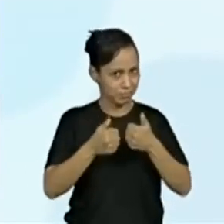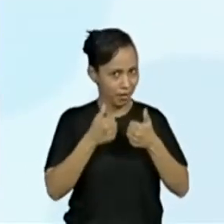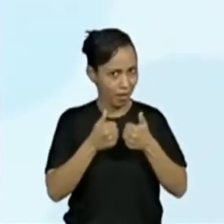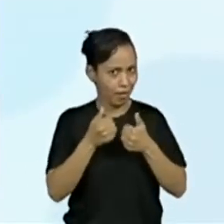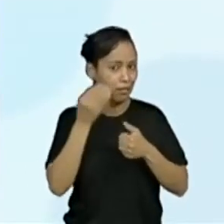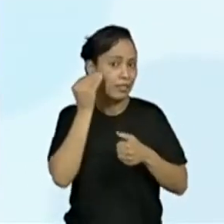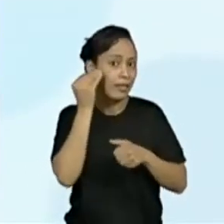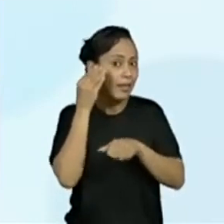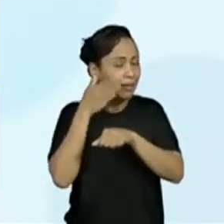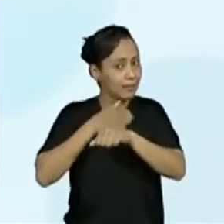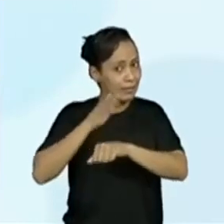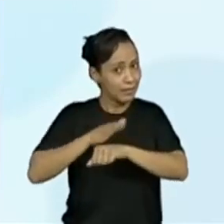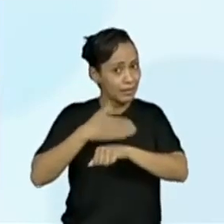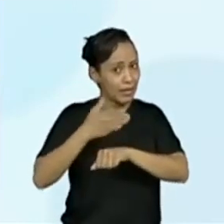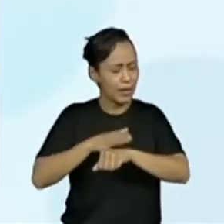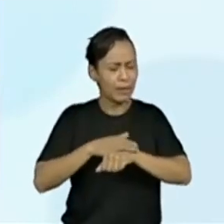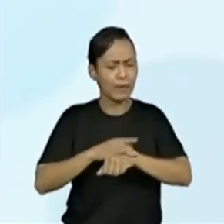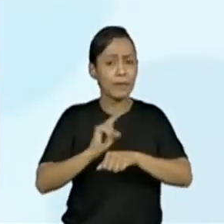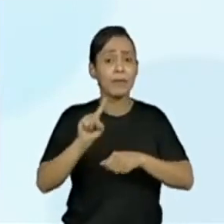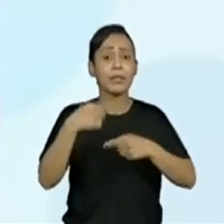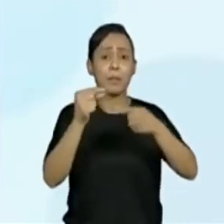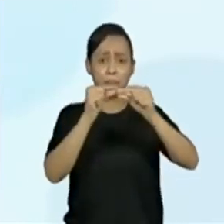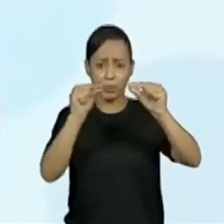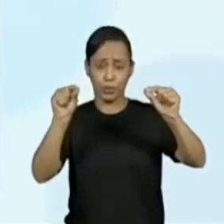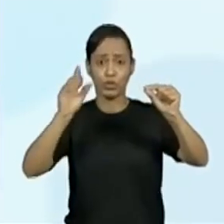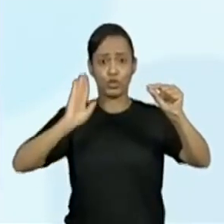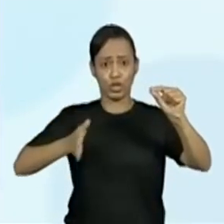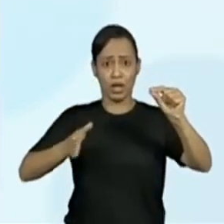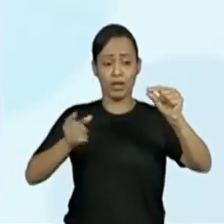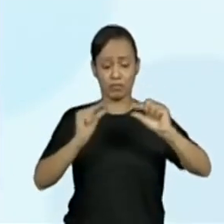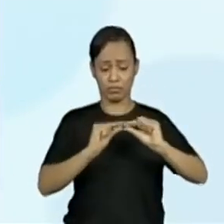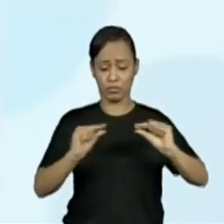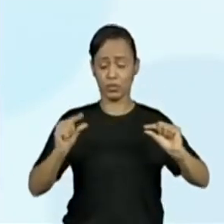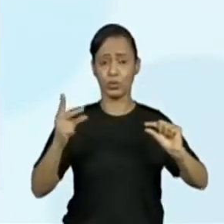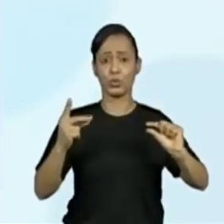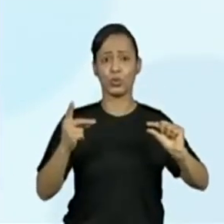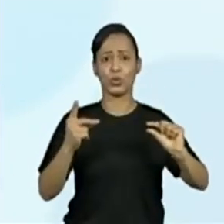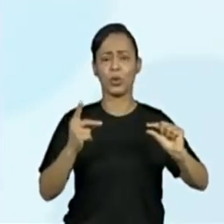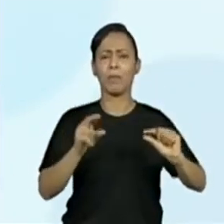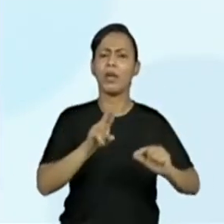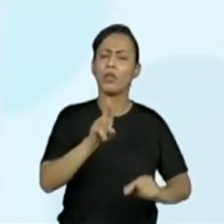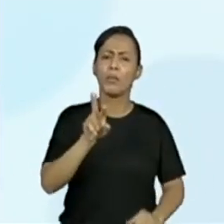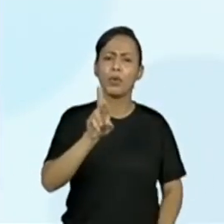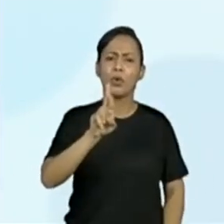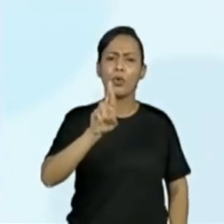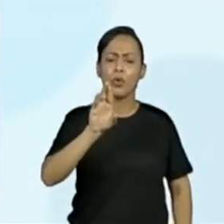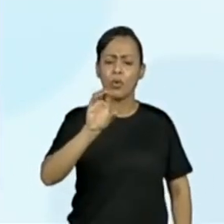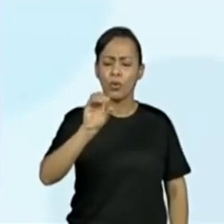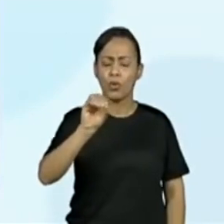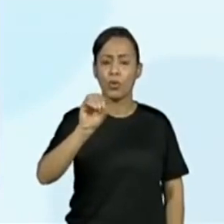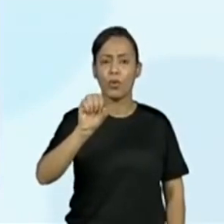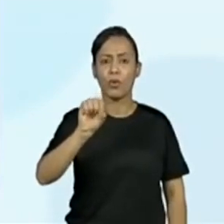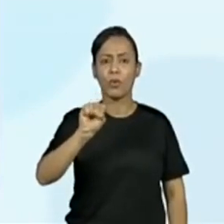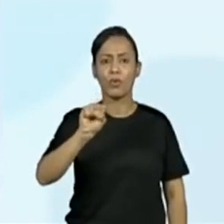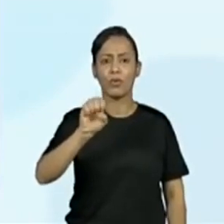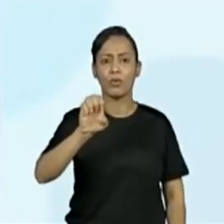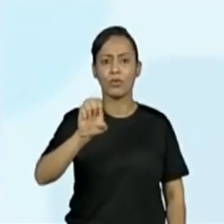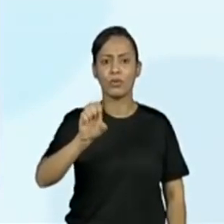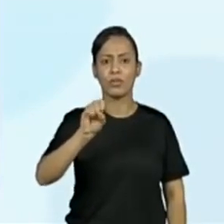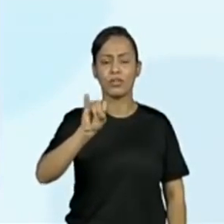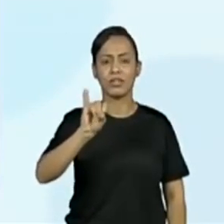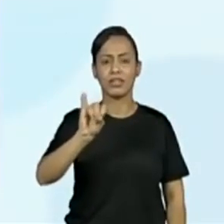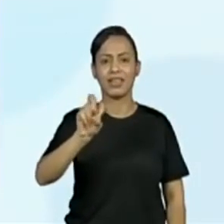primeiro verso. Mas aí eu preciso olhar. Roseira. Como é que será que se escreve roseira? Como é que eu vou procurar essa leitura da